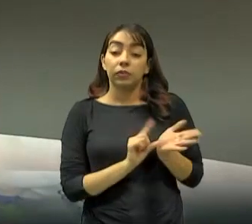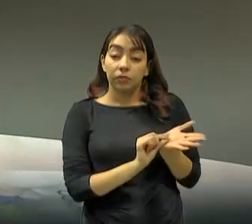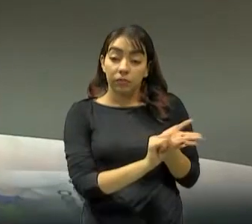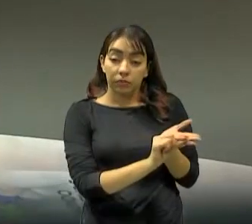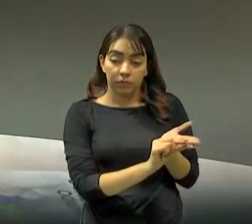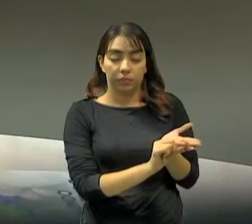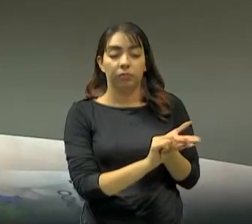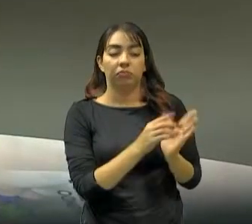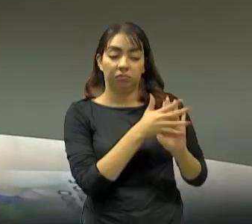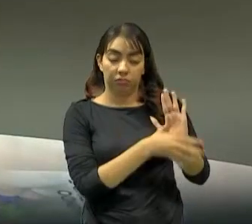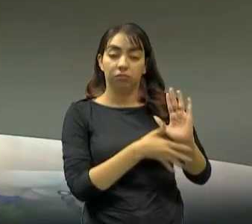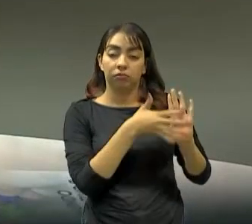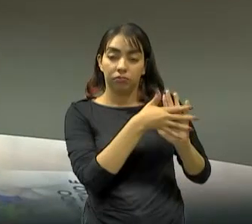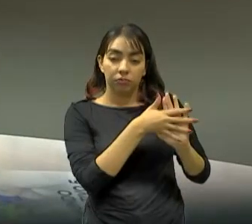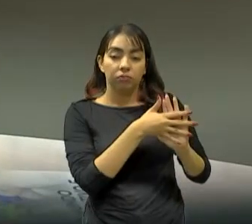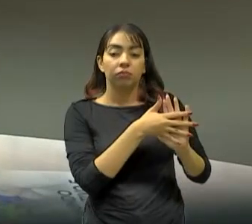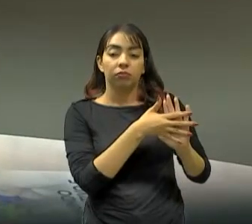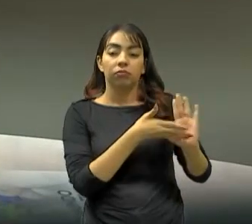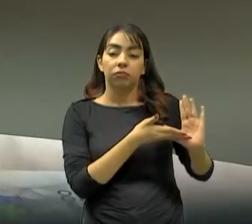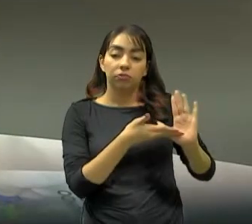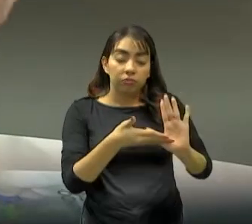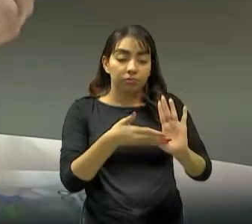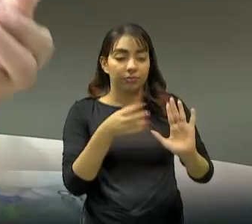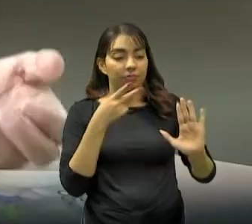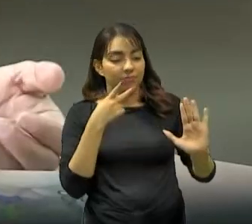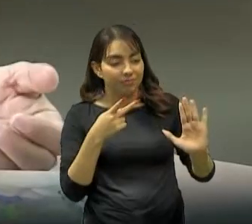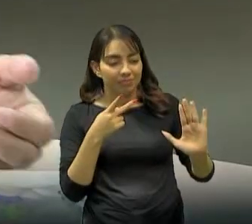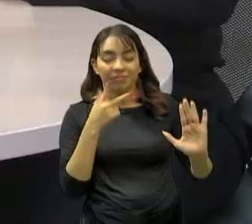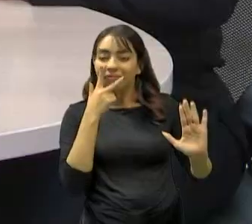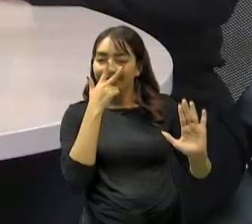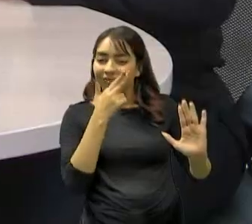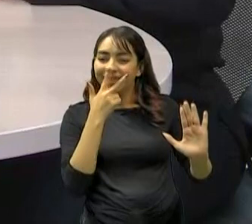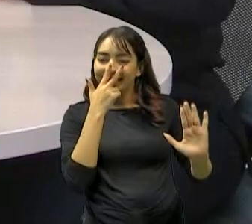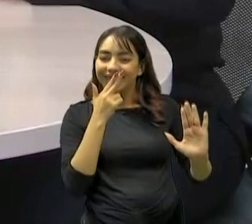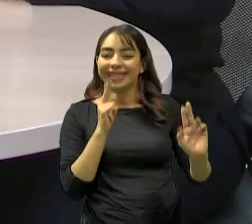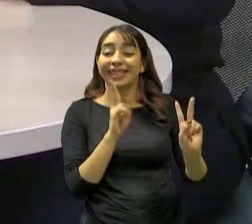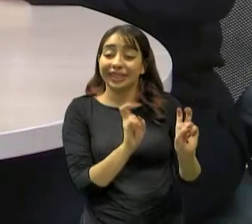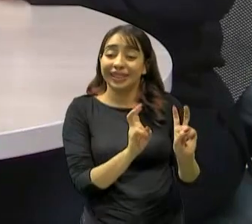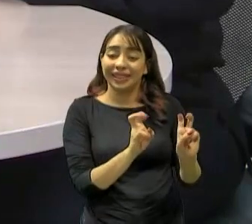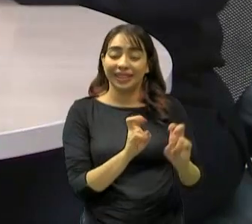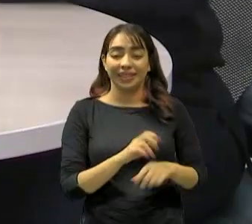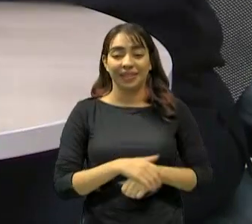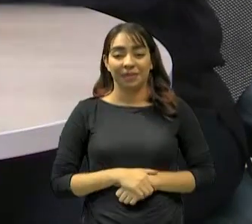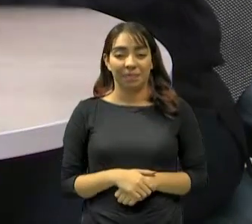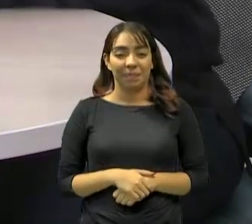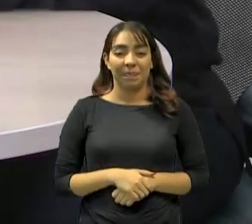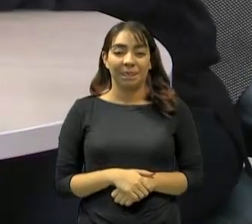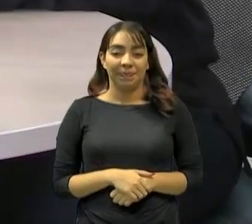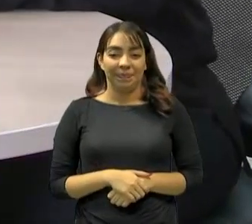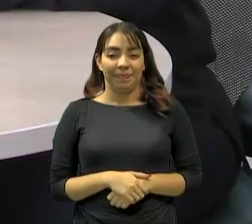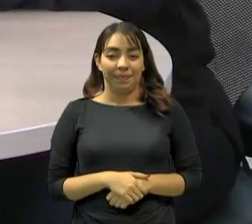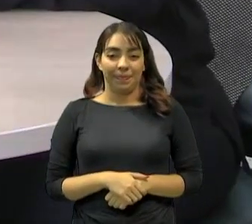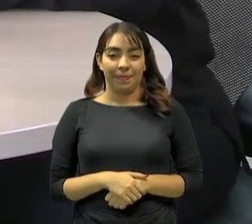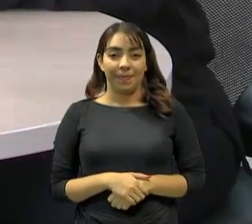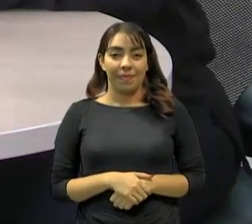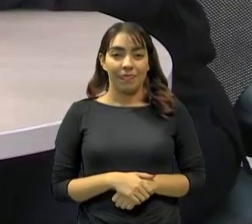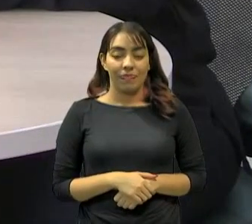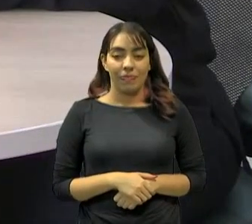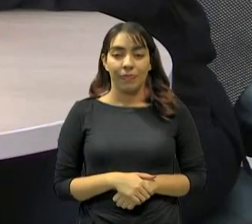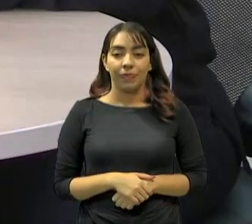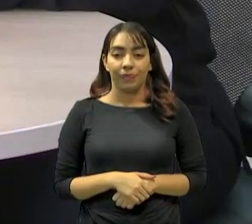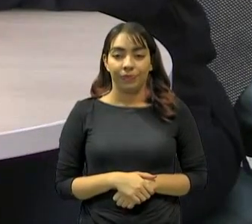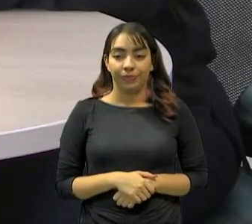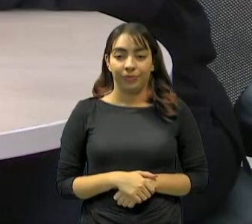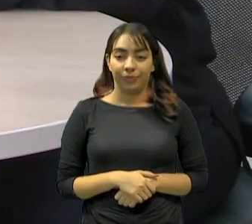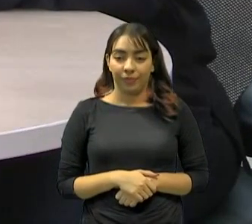trouxeram essa informação, né, seja racional e emocional. Sim, né, então, tem